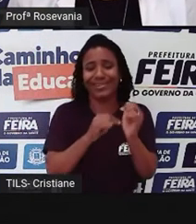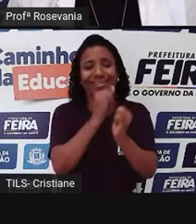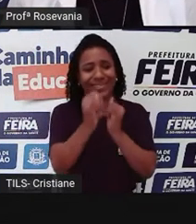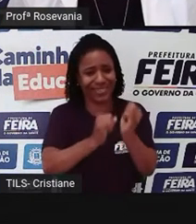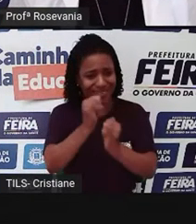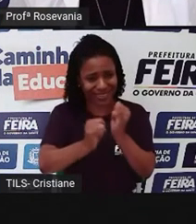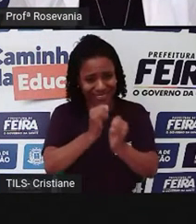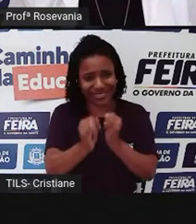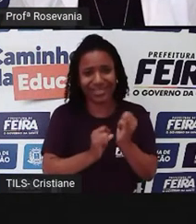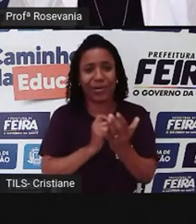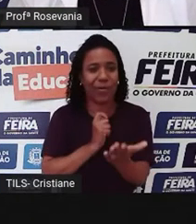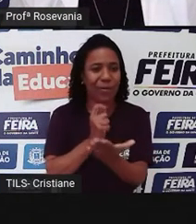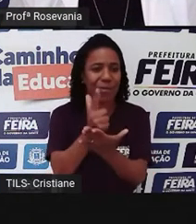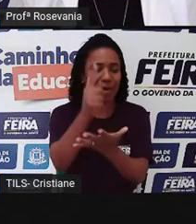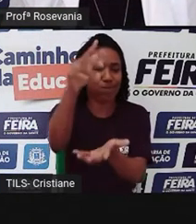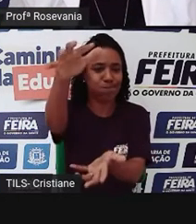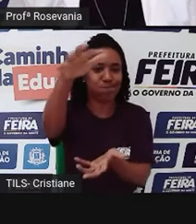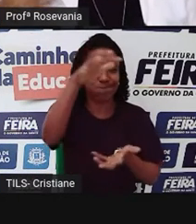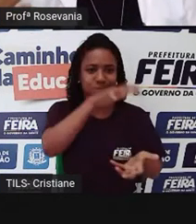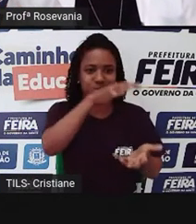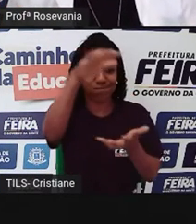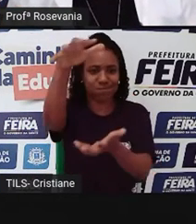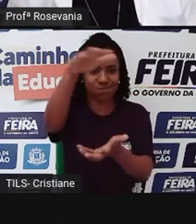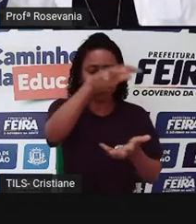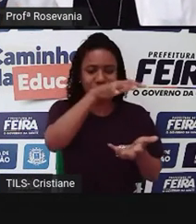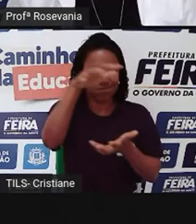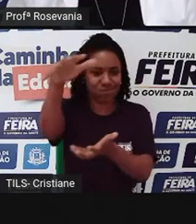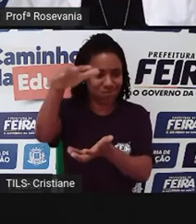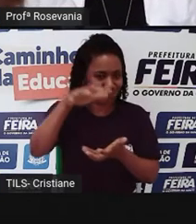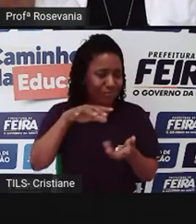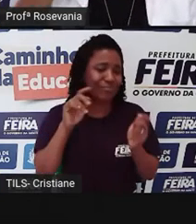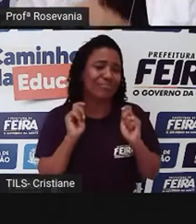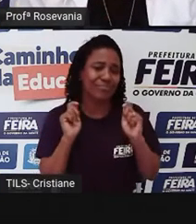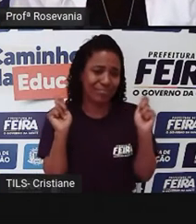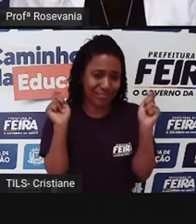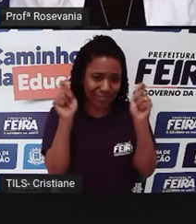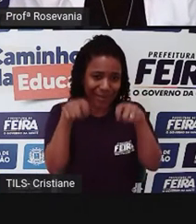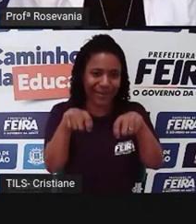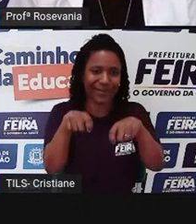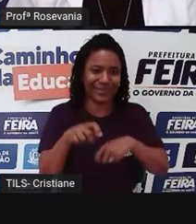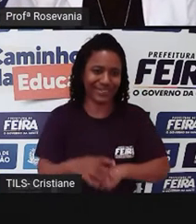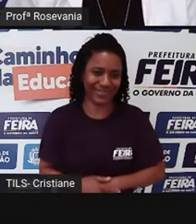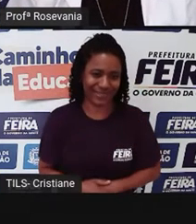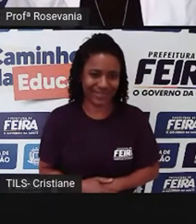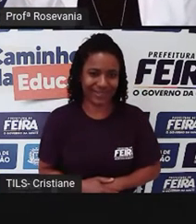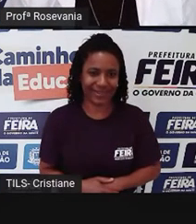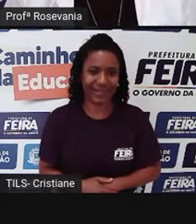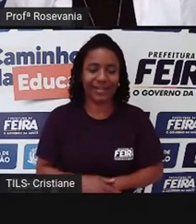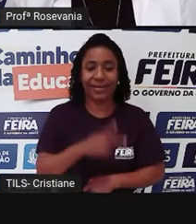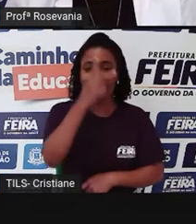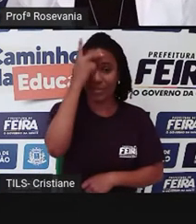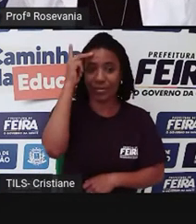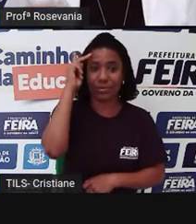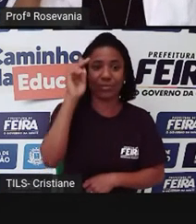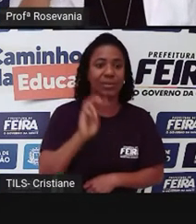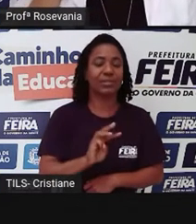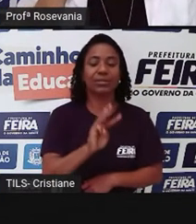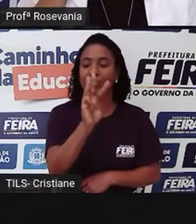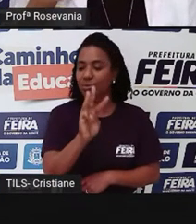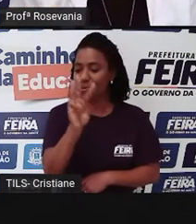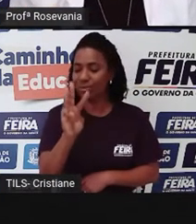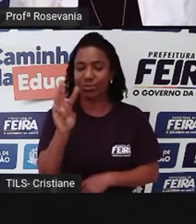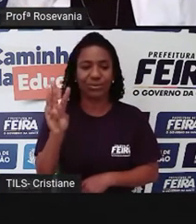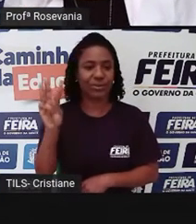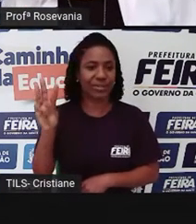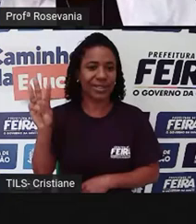virtual, e você pode comprar, e tem uma facilidade maior, que a maioria das pessoas que compram pelo site ainda